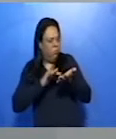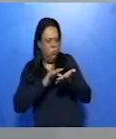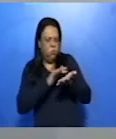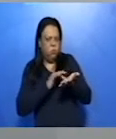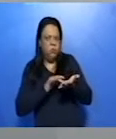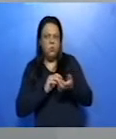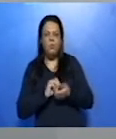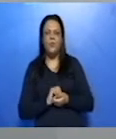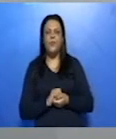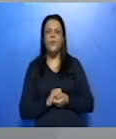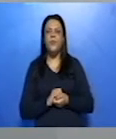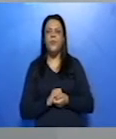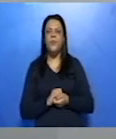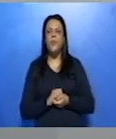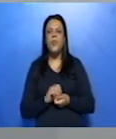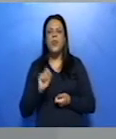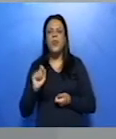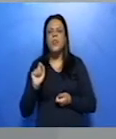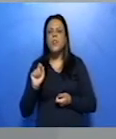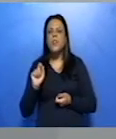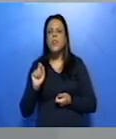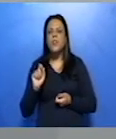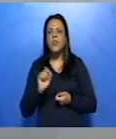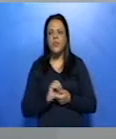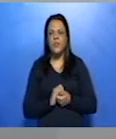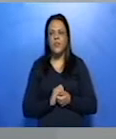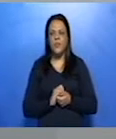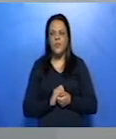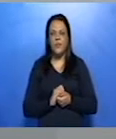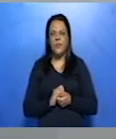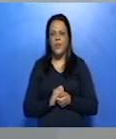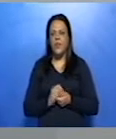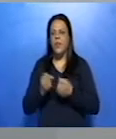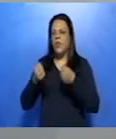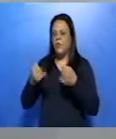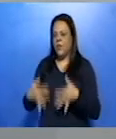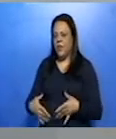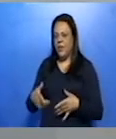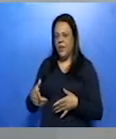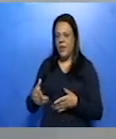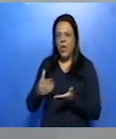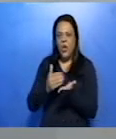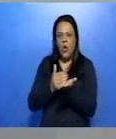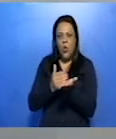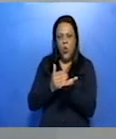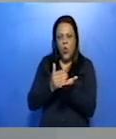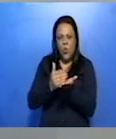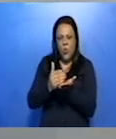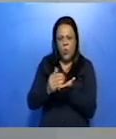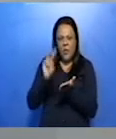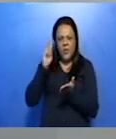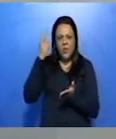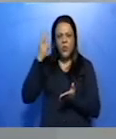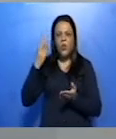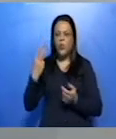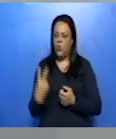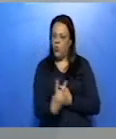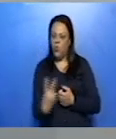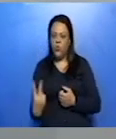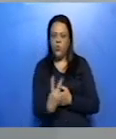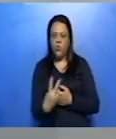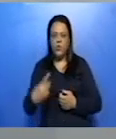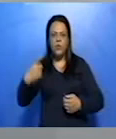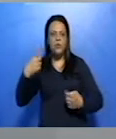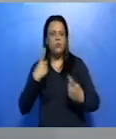O que que acontece? Vamos voltar. Aqui, como eu havia dito, a história inicia com um diálogo entre eles. Rita